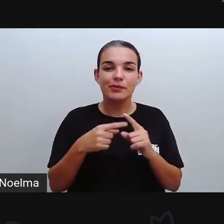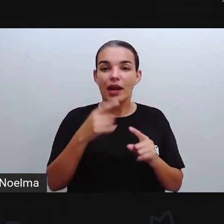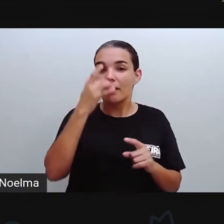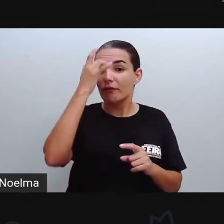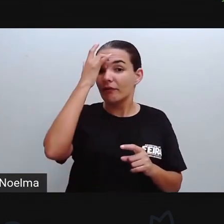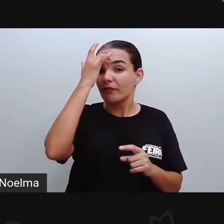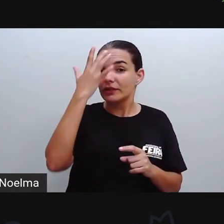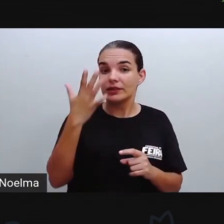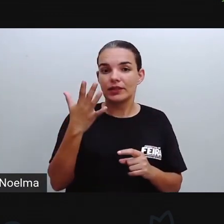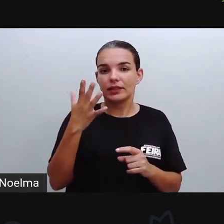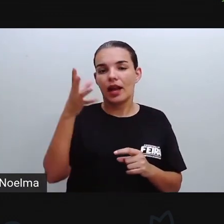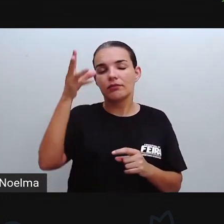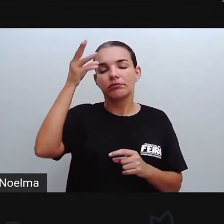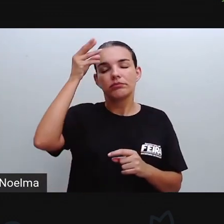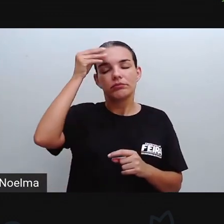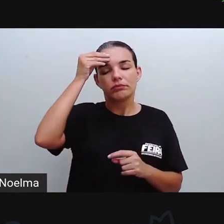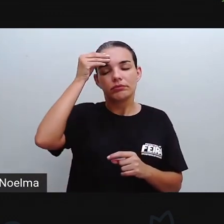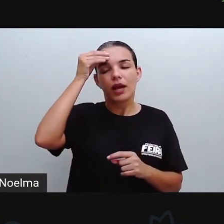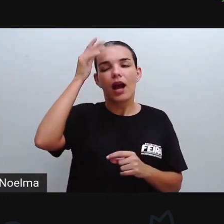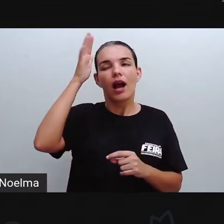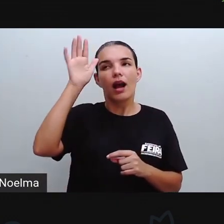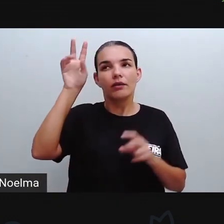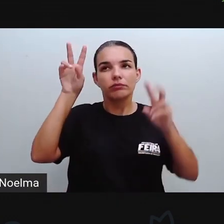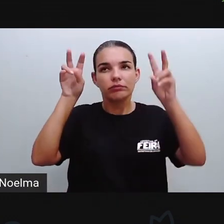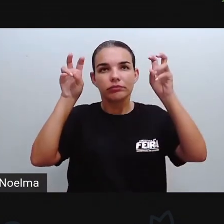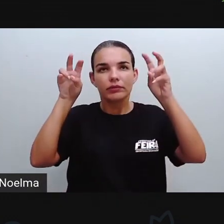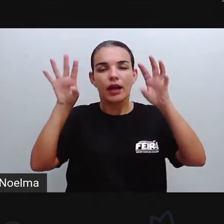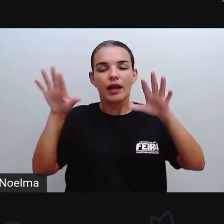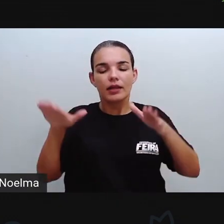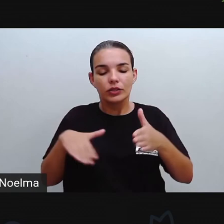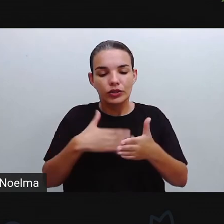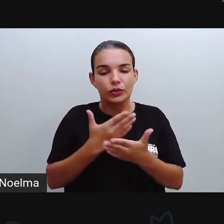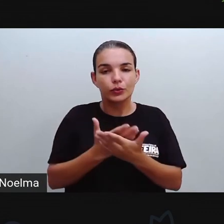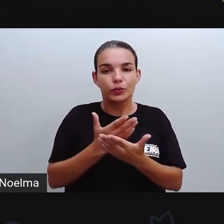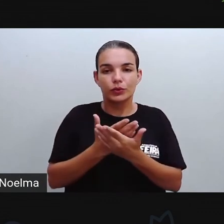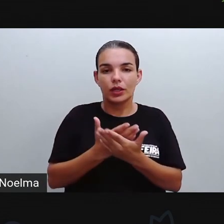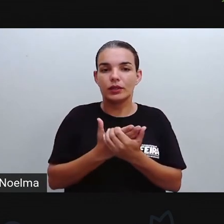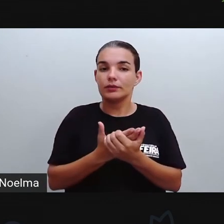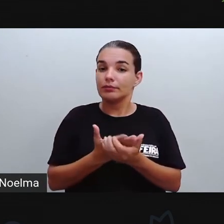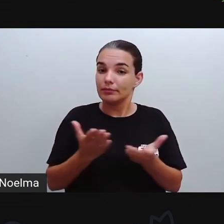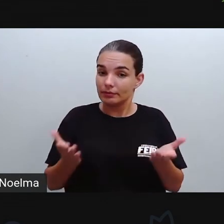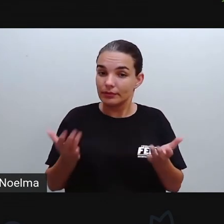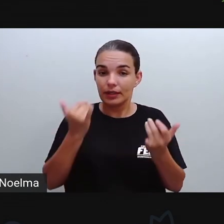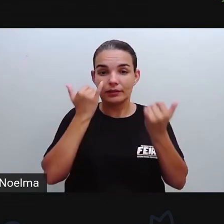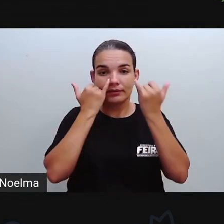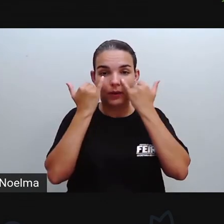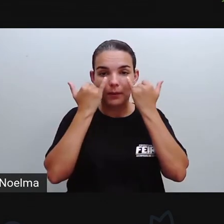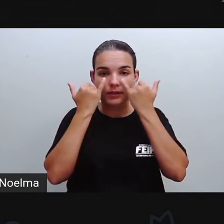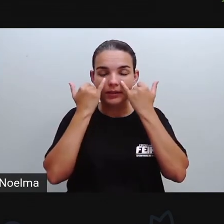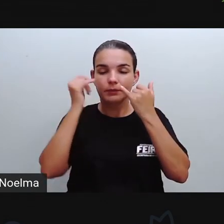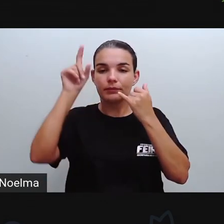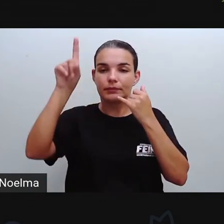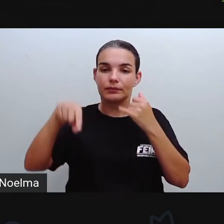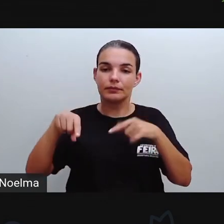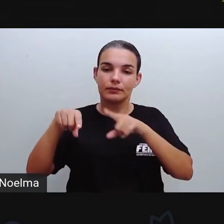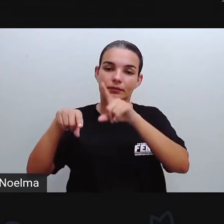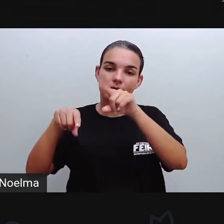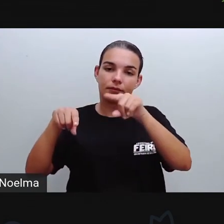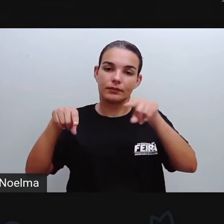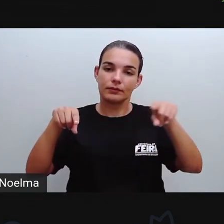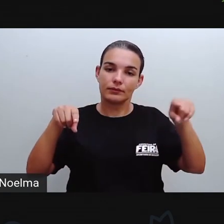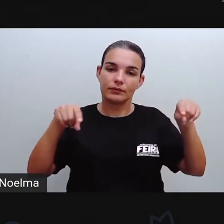de vocês em relação a esse conteúdo e vocês podem estar estudando a partir desses infográficos, né? Esses